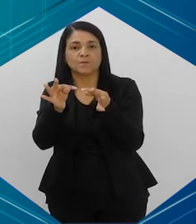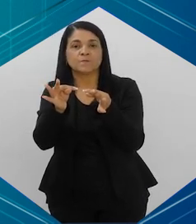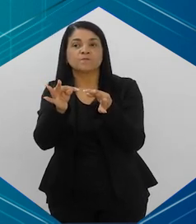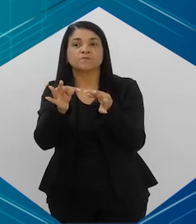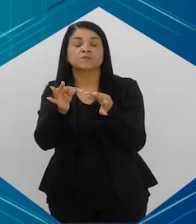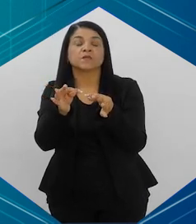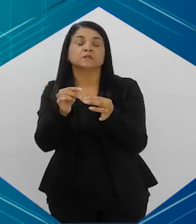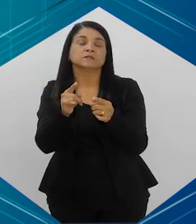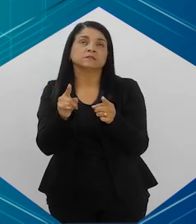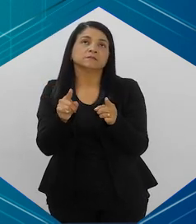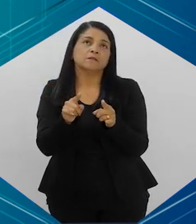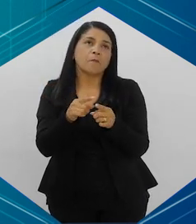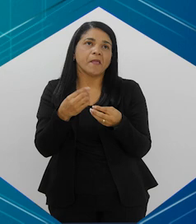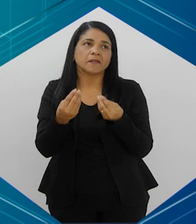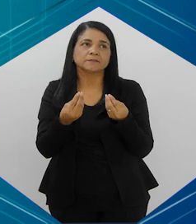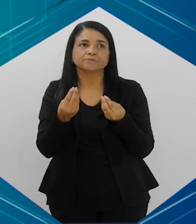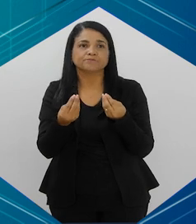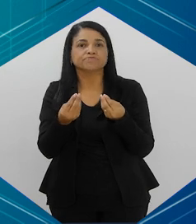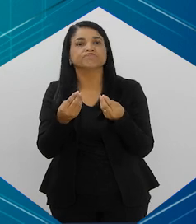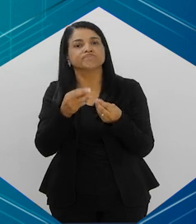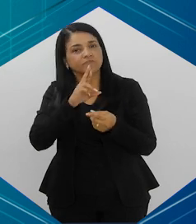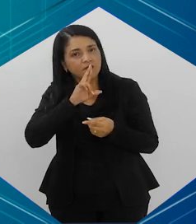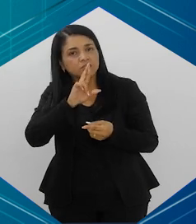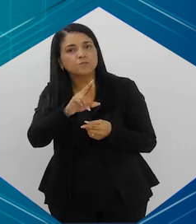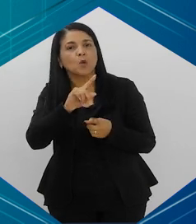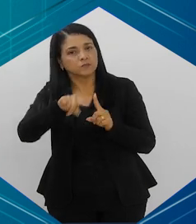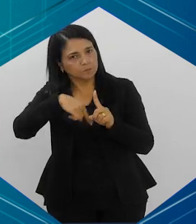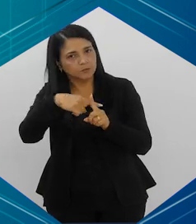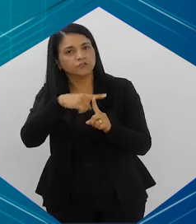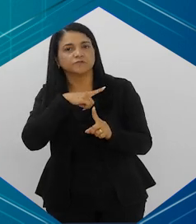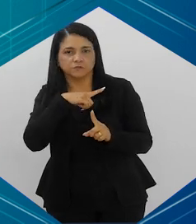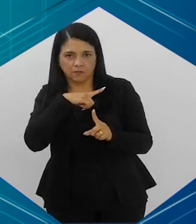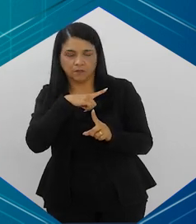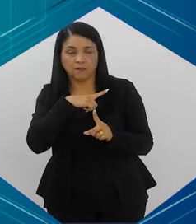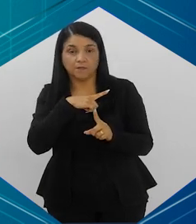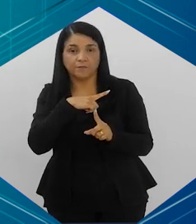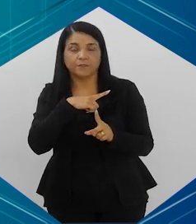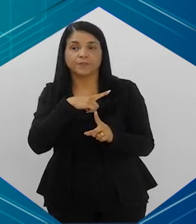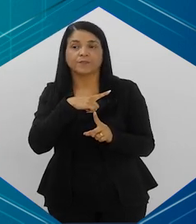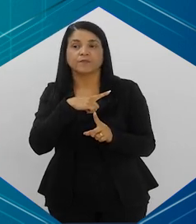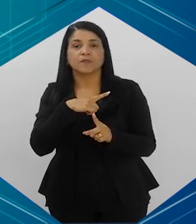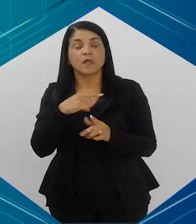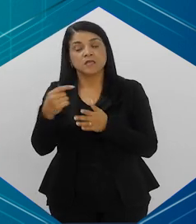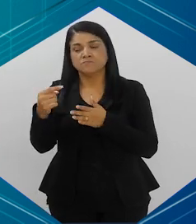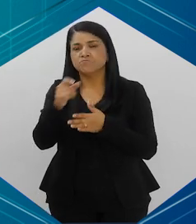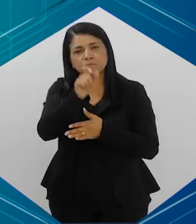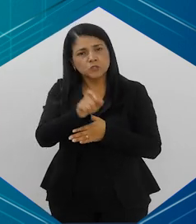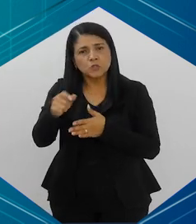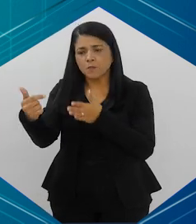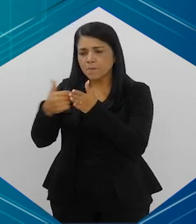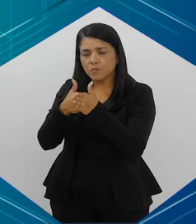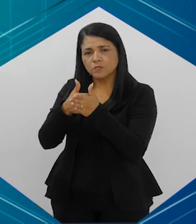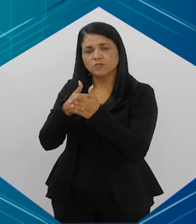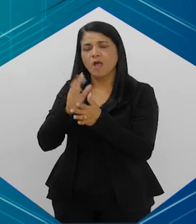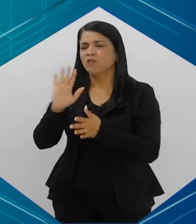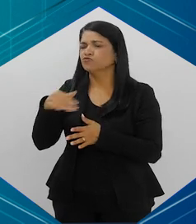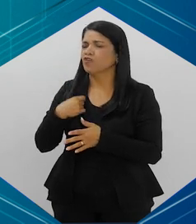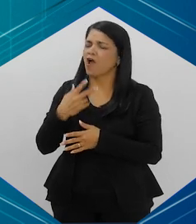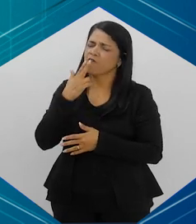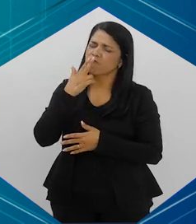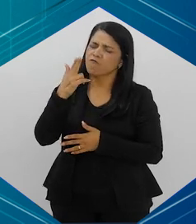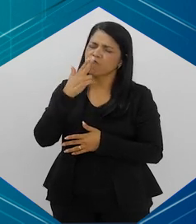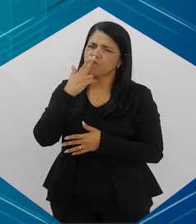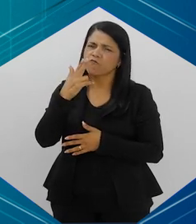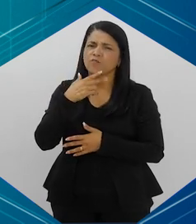e isso dá resultado, gente. Uma coisa que todo mundo me pergunta, ah,